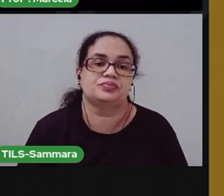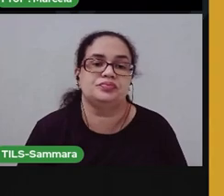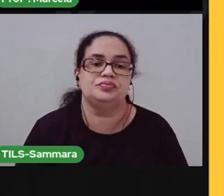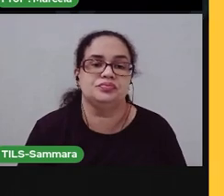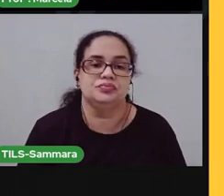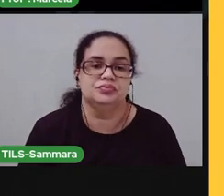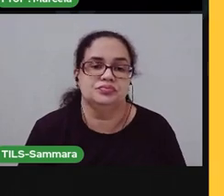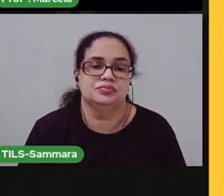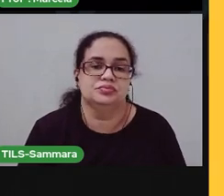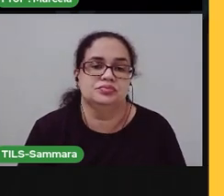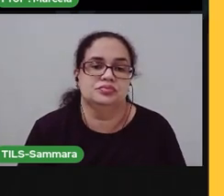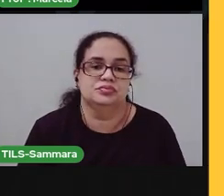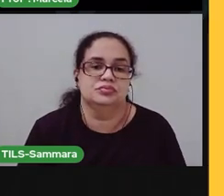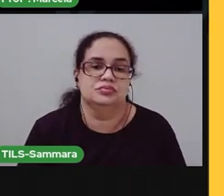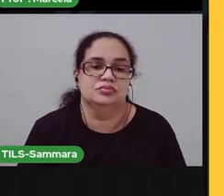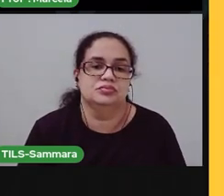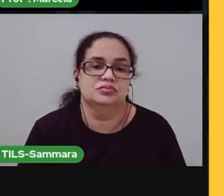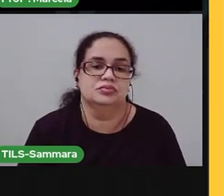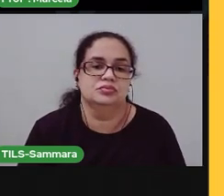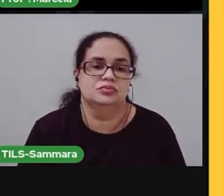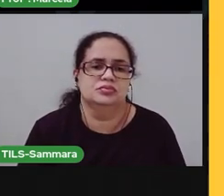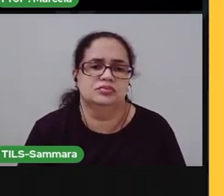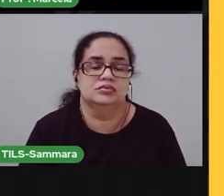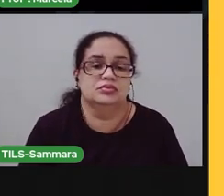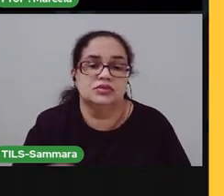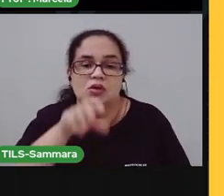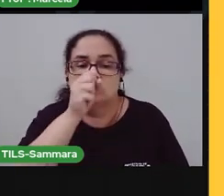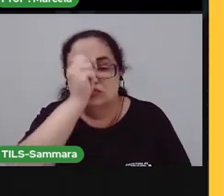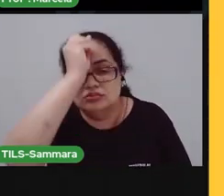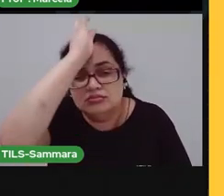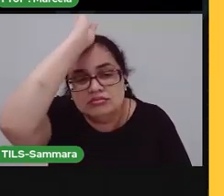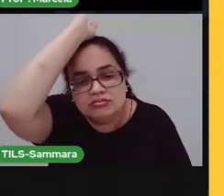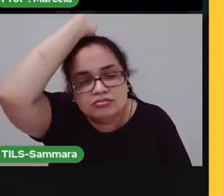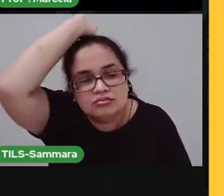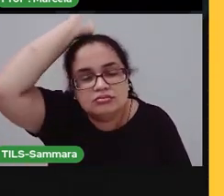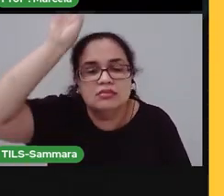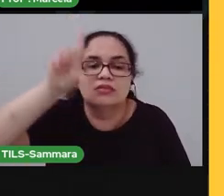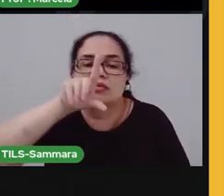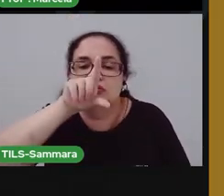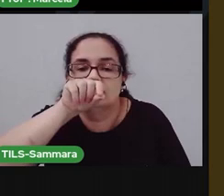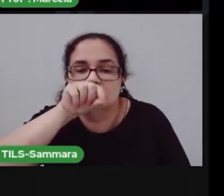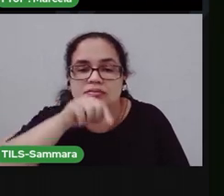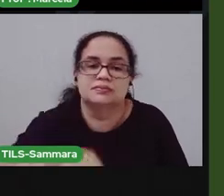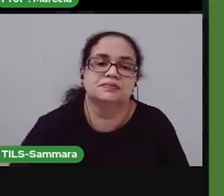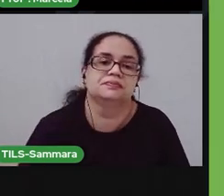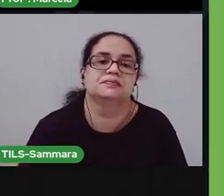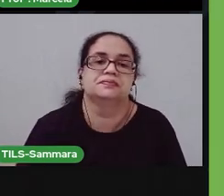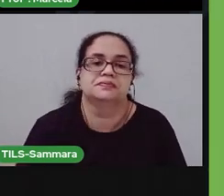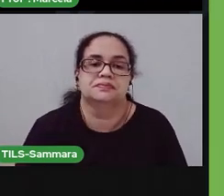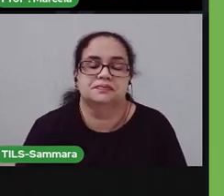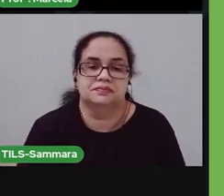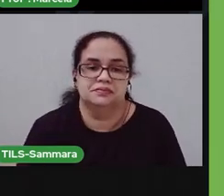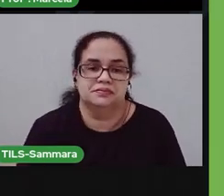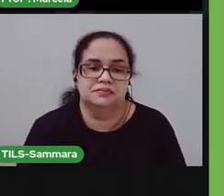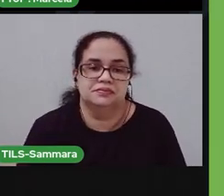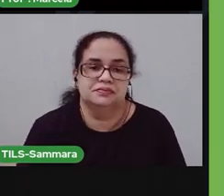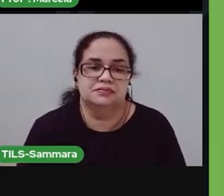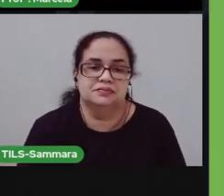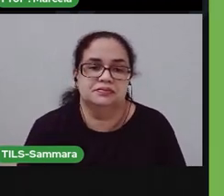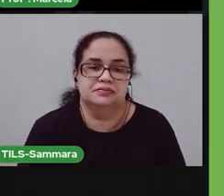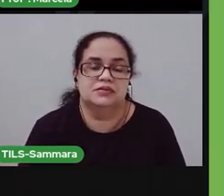o som dos animais num